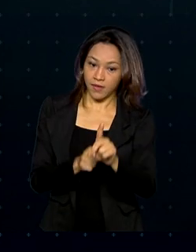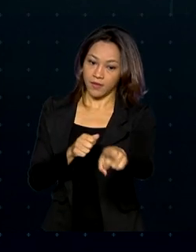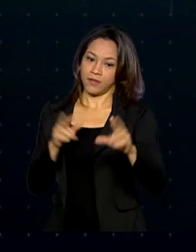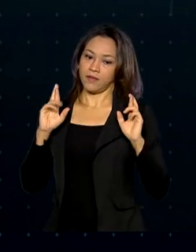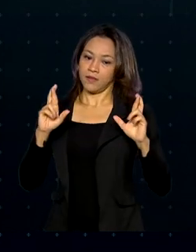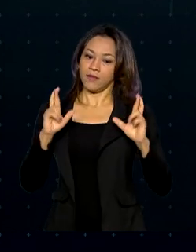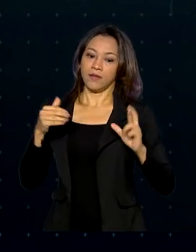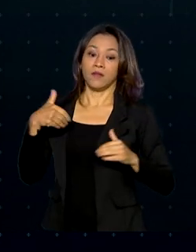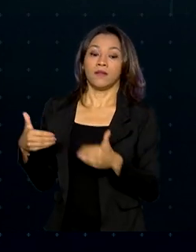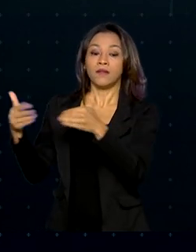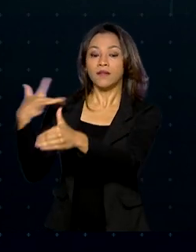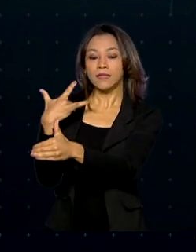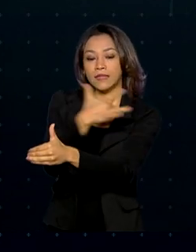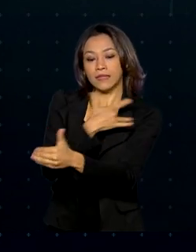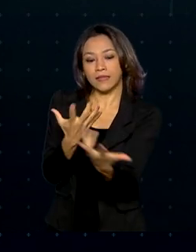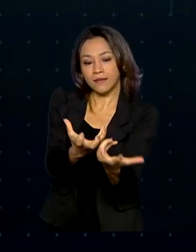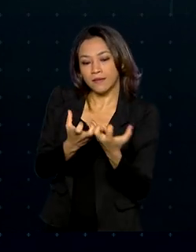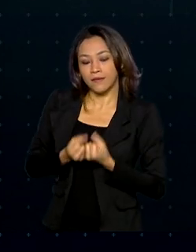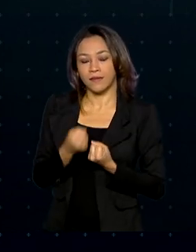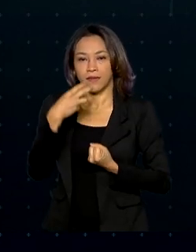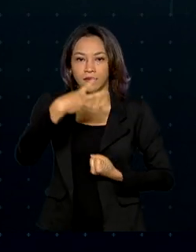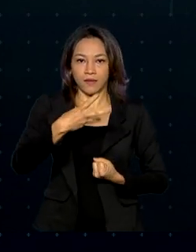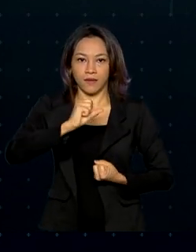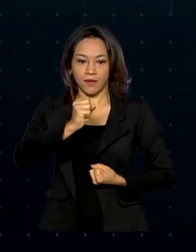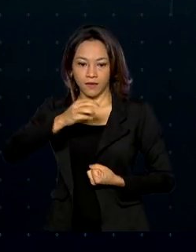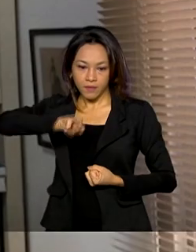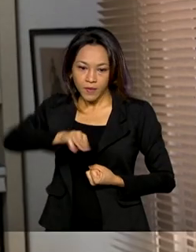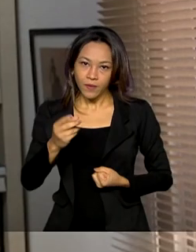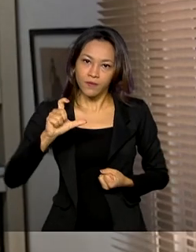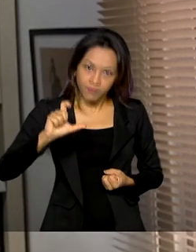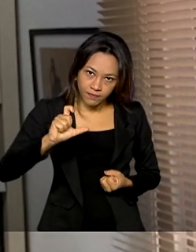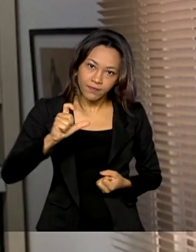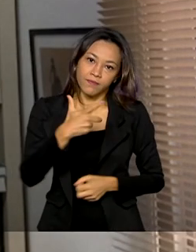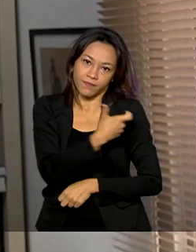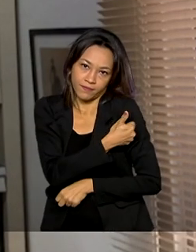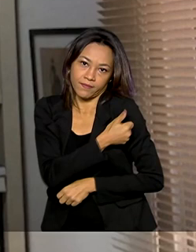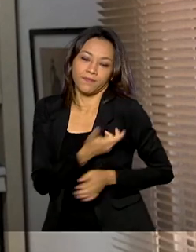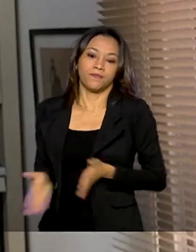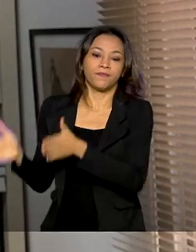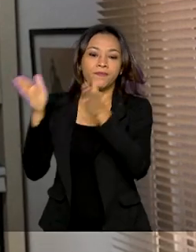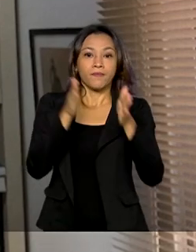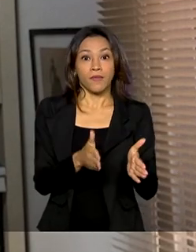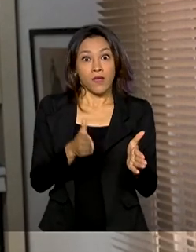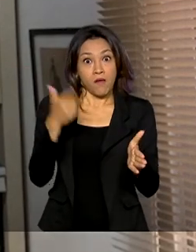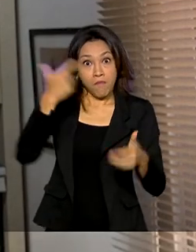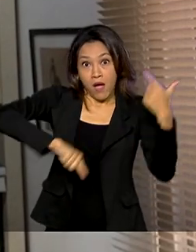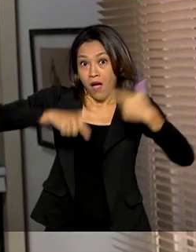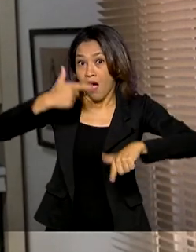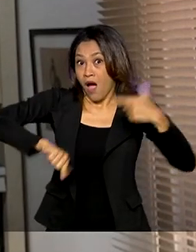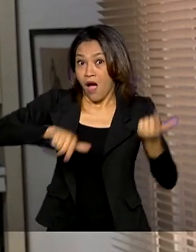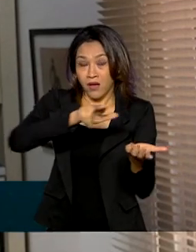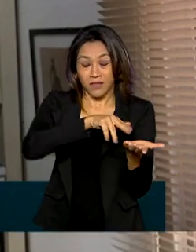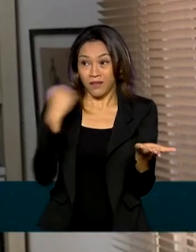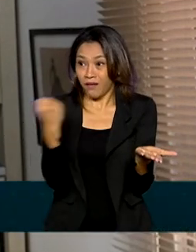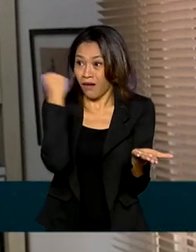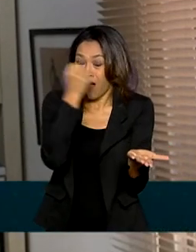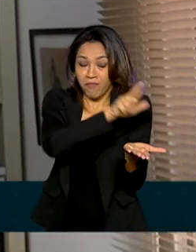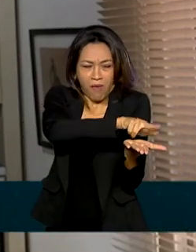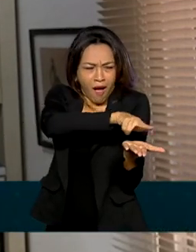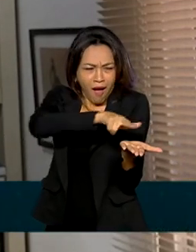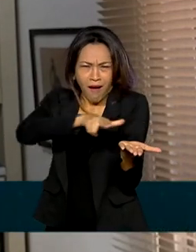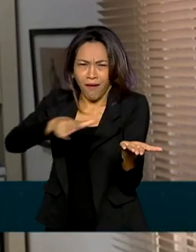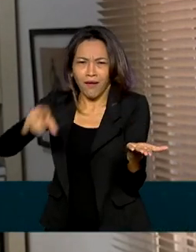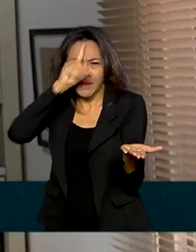é receber mais de 38 milhões de doses. E com o aumento de internações, com o agravamento da pandemia,